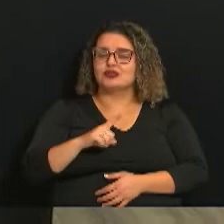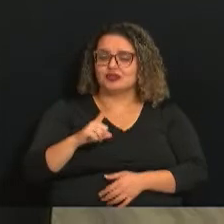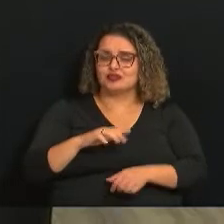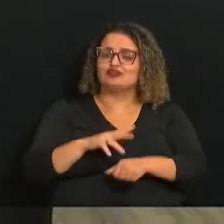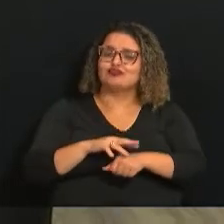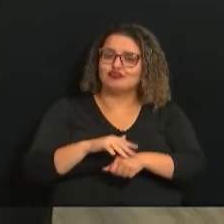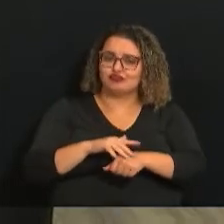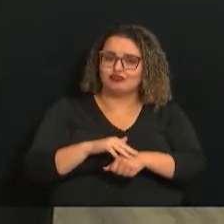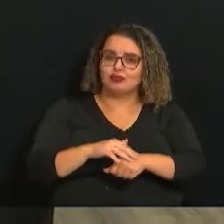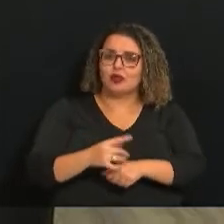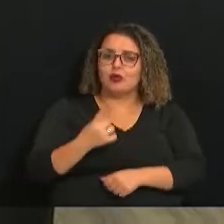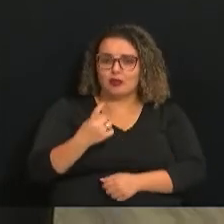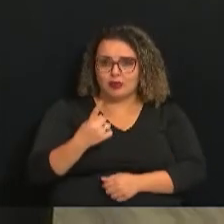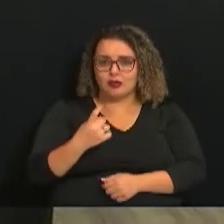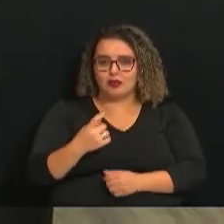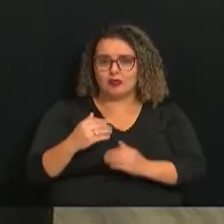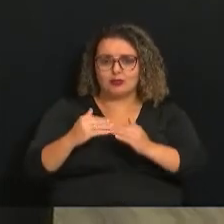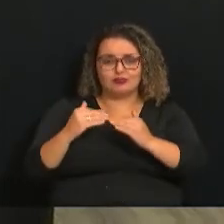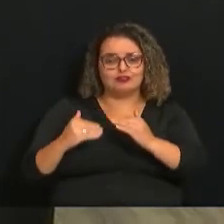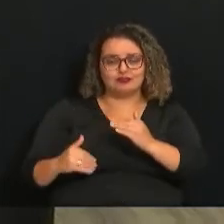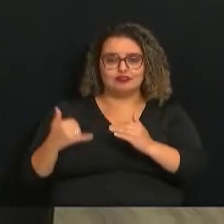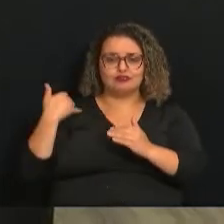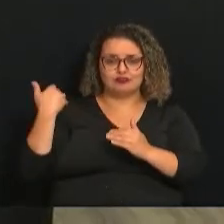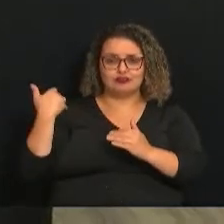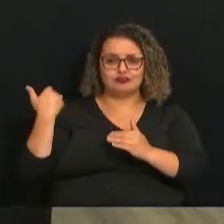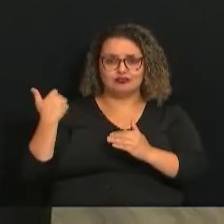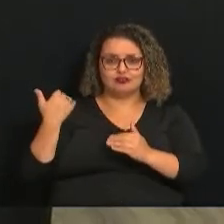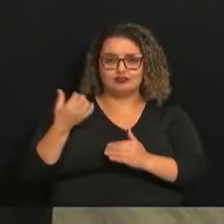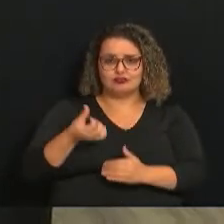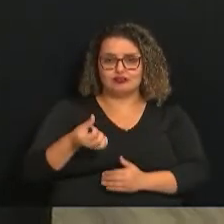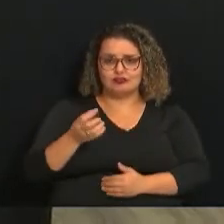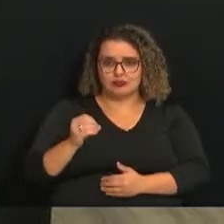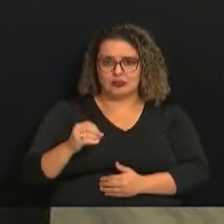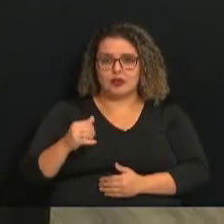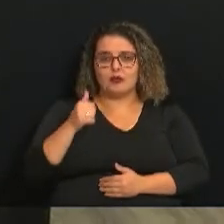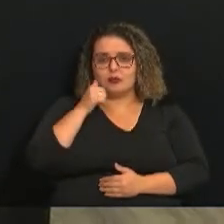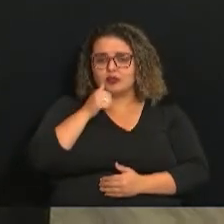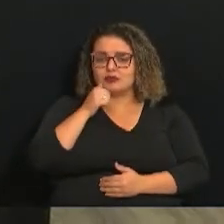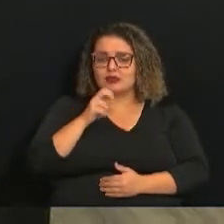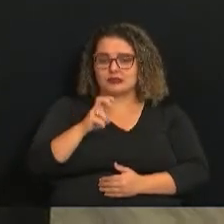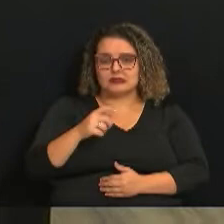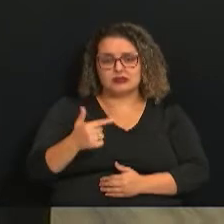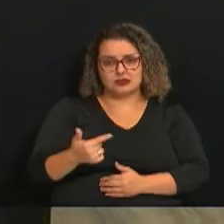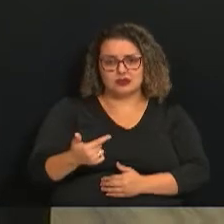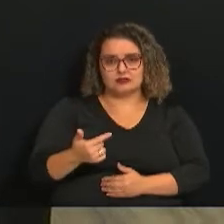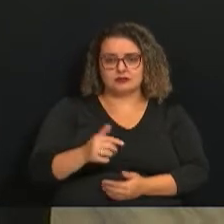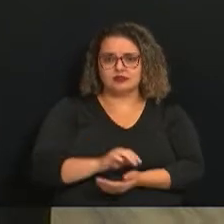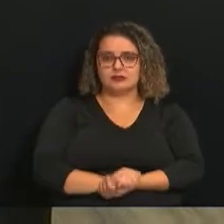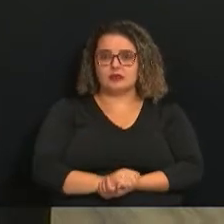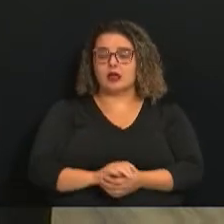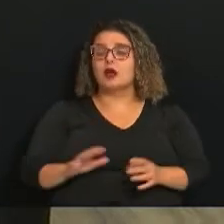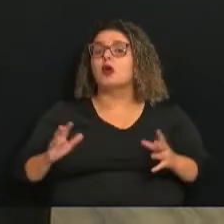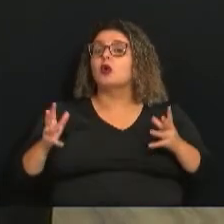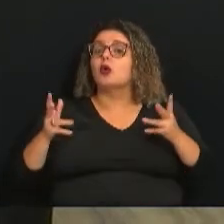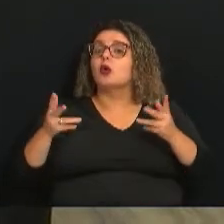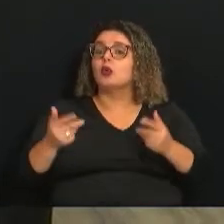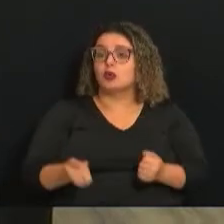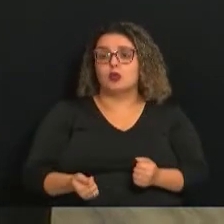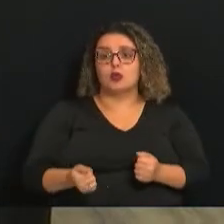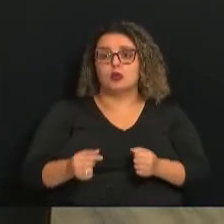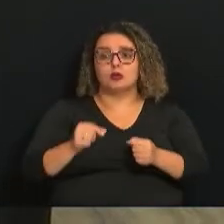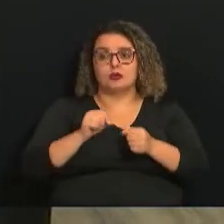Apenas uma pessoa abaixo dos 60 anos, uma mulher de 52 anos. Vina Abreu, aquele panorama que a gente faz aqui